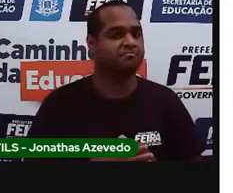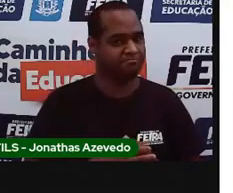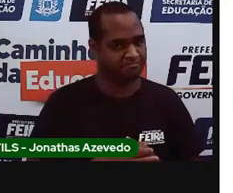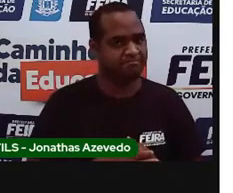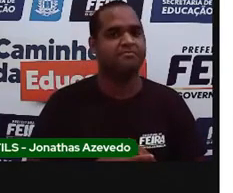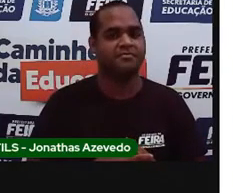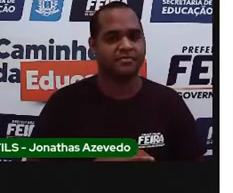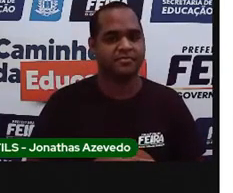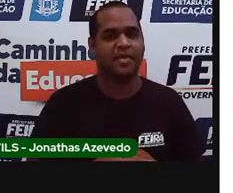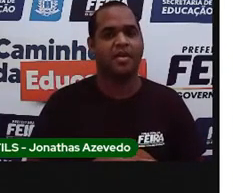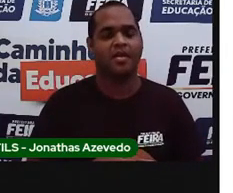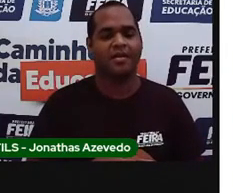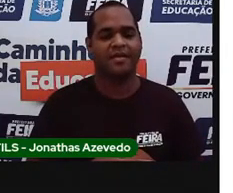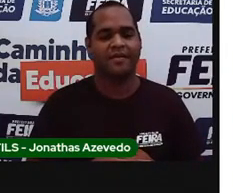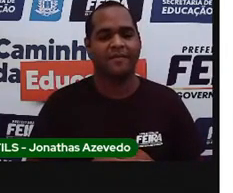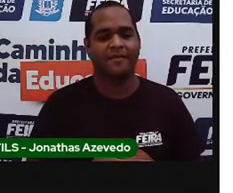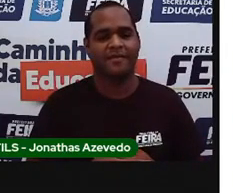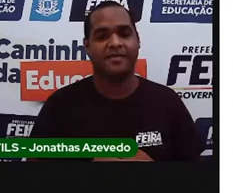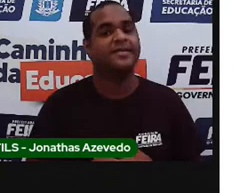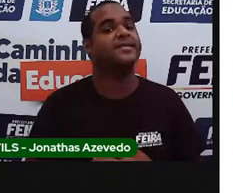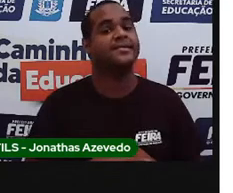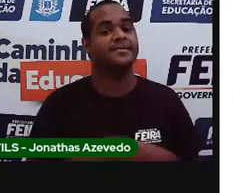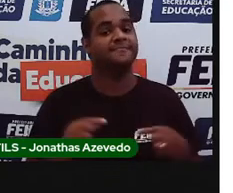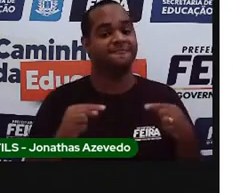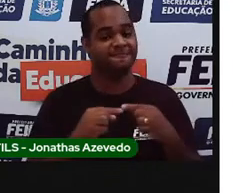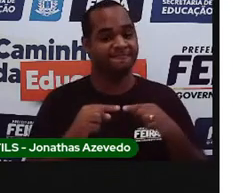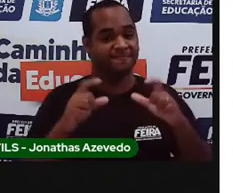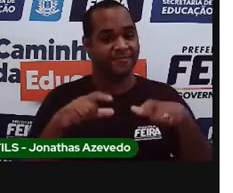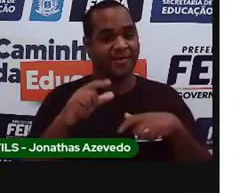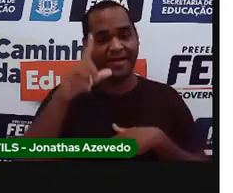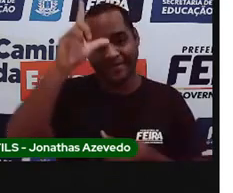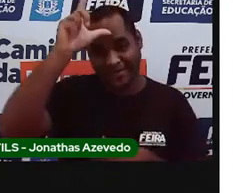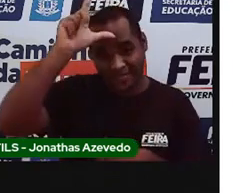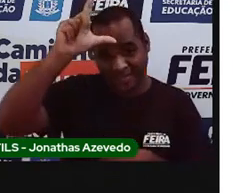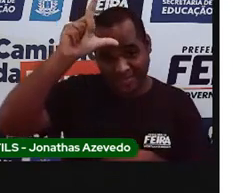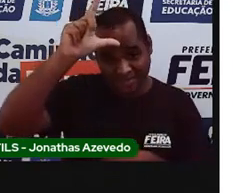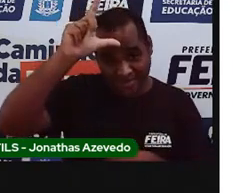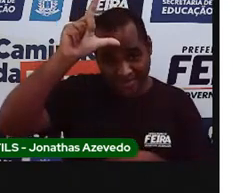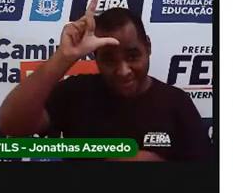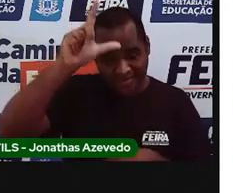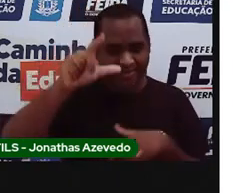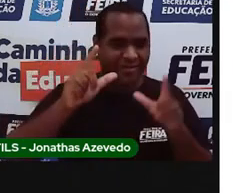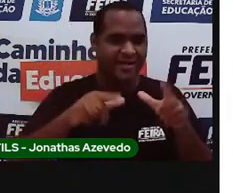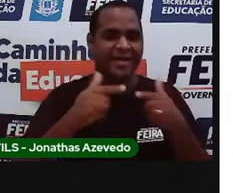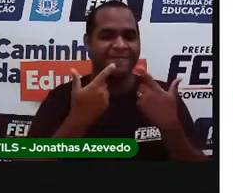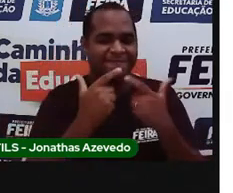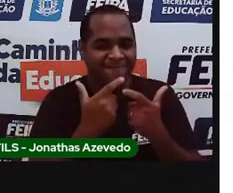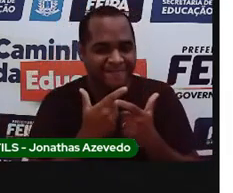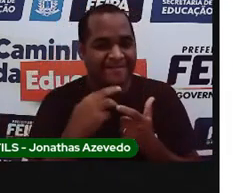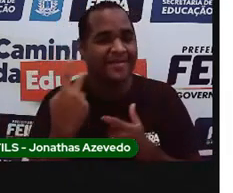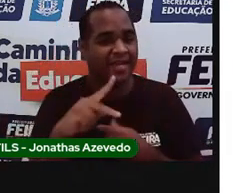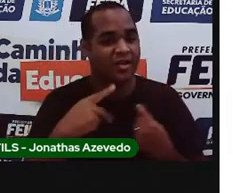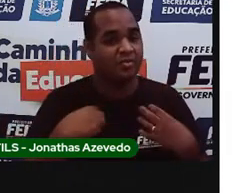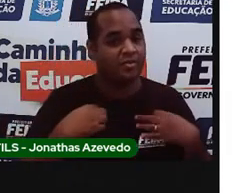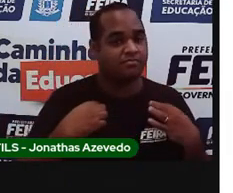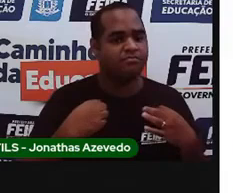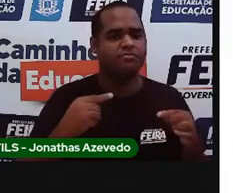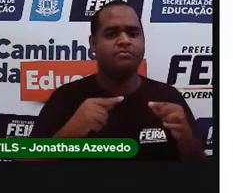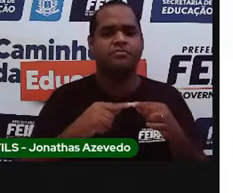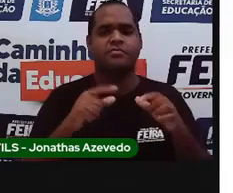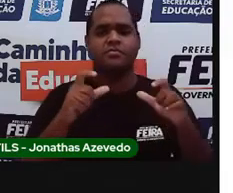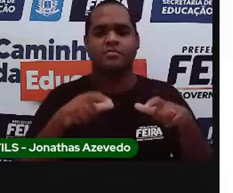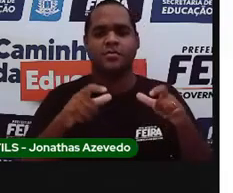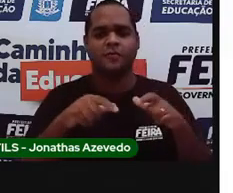é uma tradição alemã, essa roupa bem engraçadinha. Essa é lá